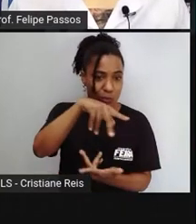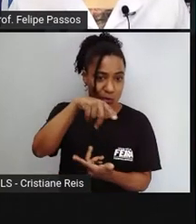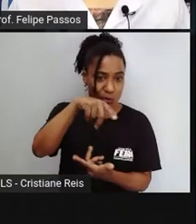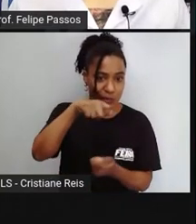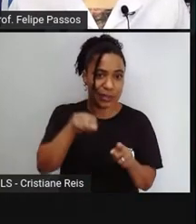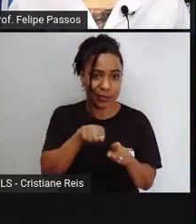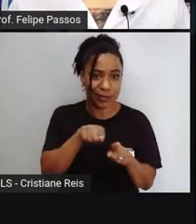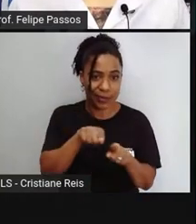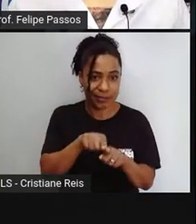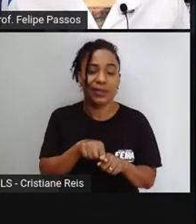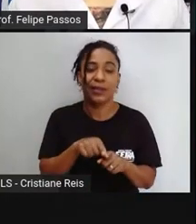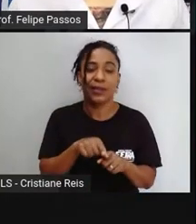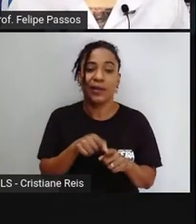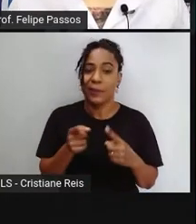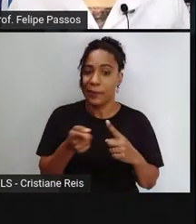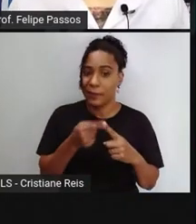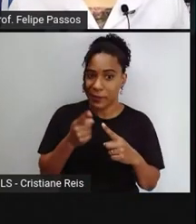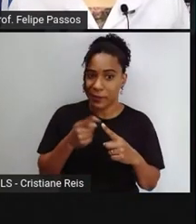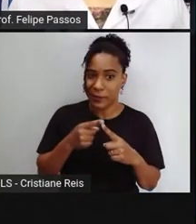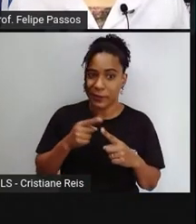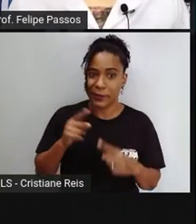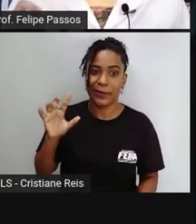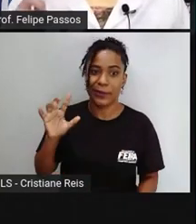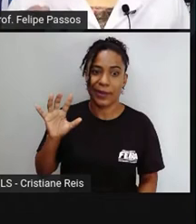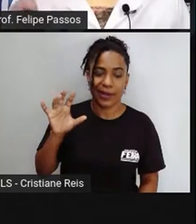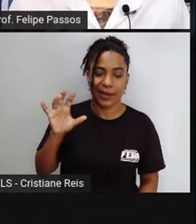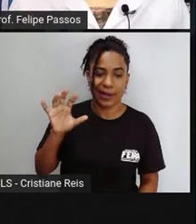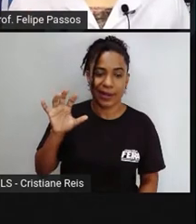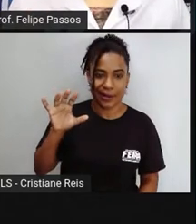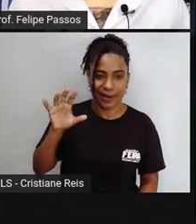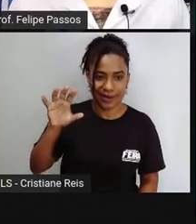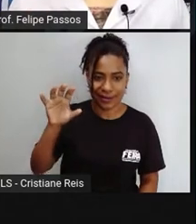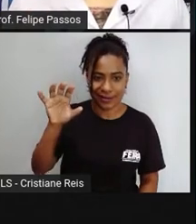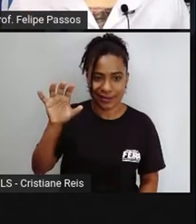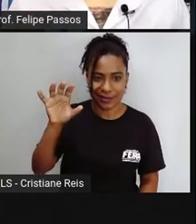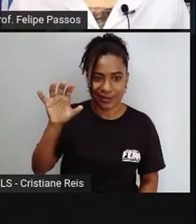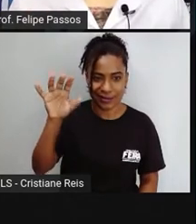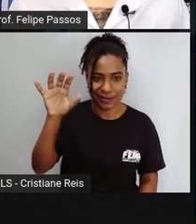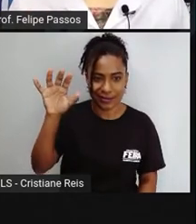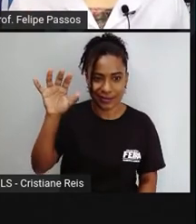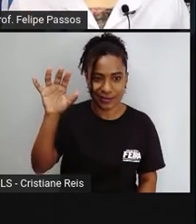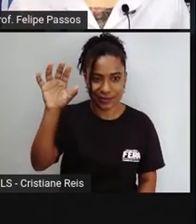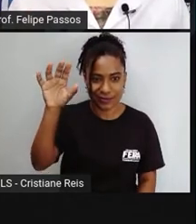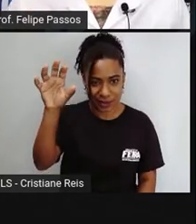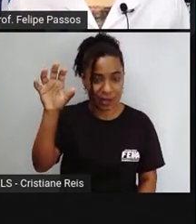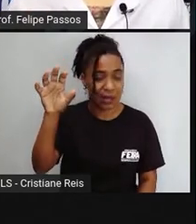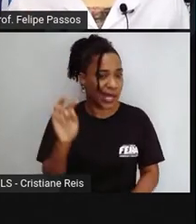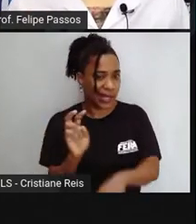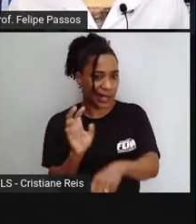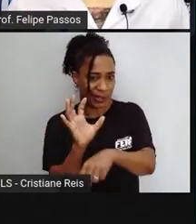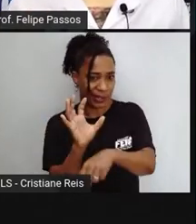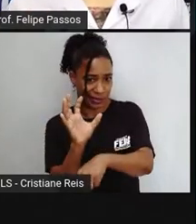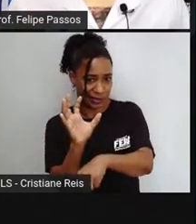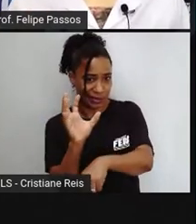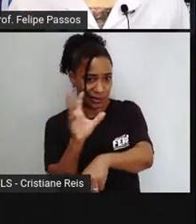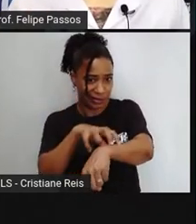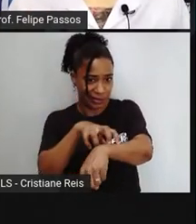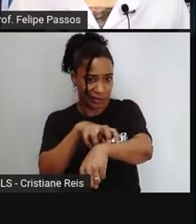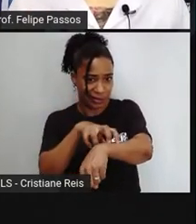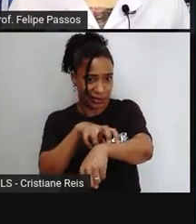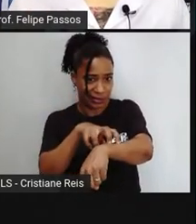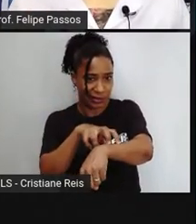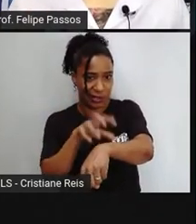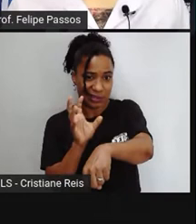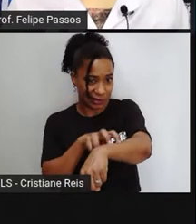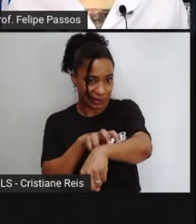aí as aranhas. Toda aranha, ela tem um certo nível de peçonha, certo? Todas as aranhas têm peçonha,